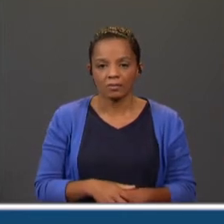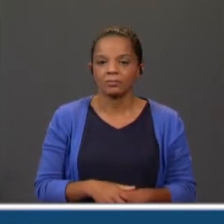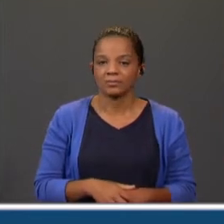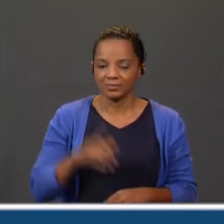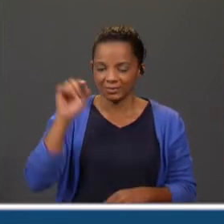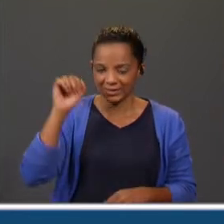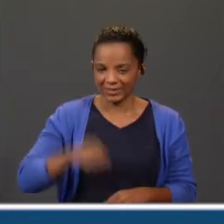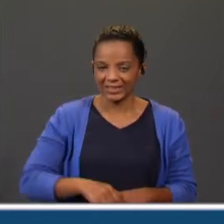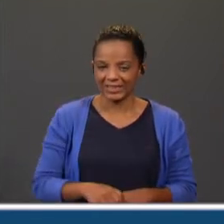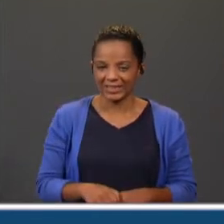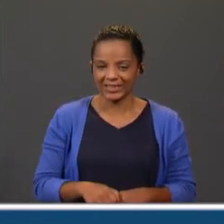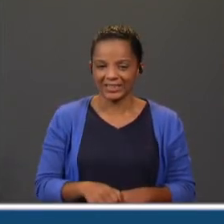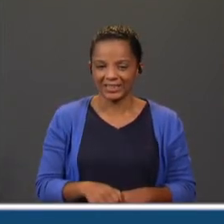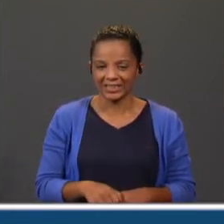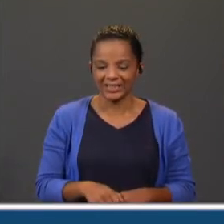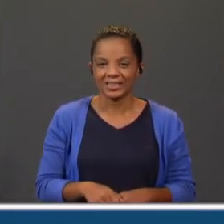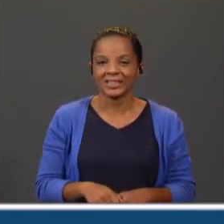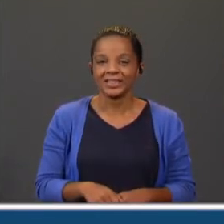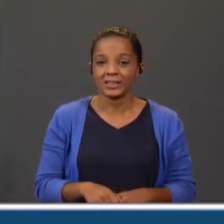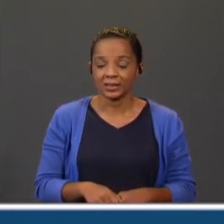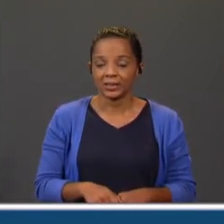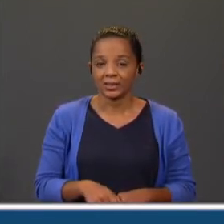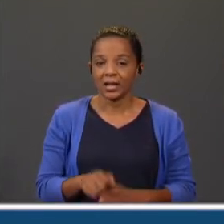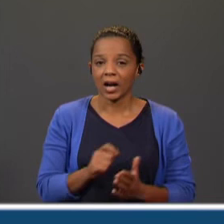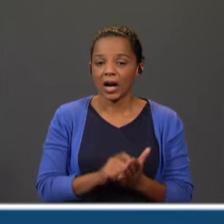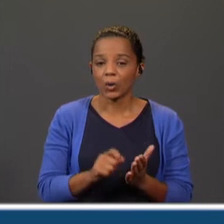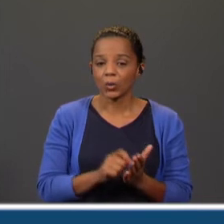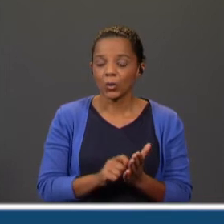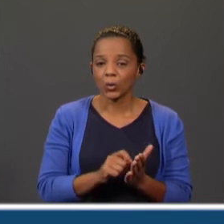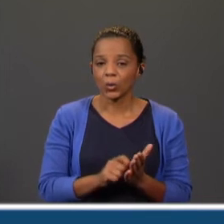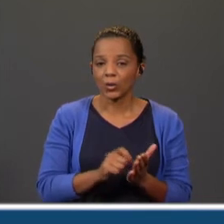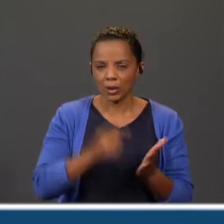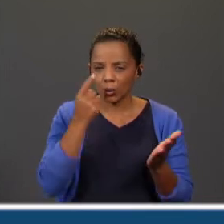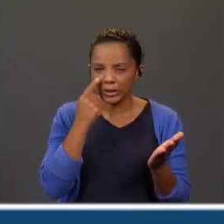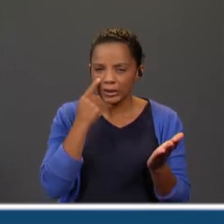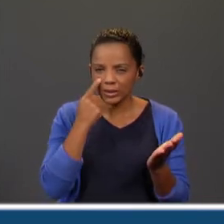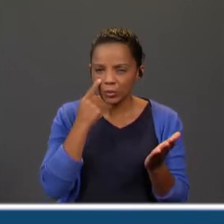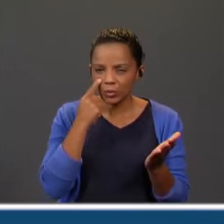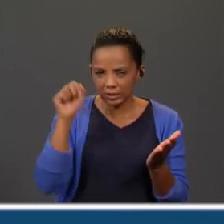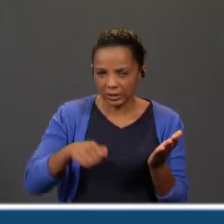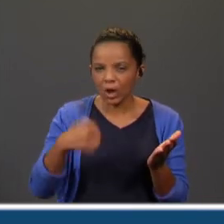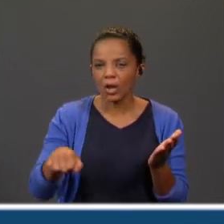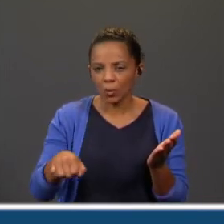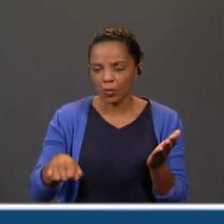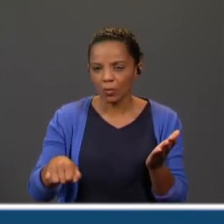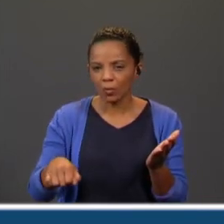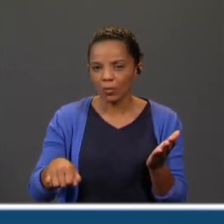Sim. Correto. Tem um autor conhecido. Sim ou não?